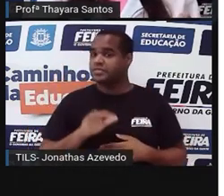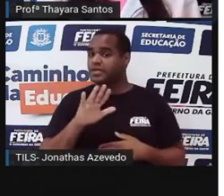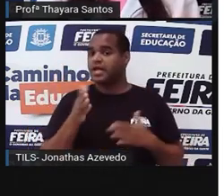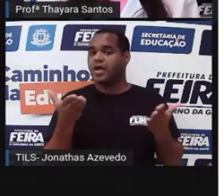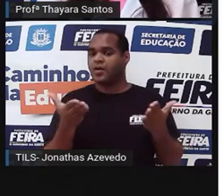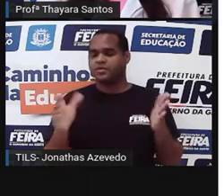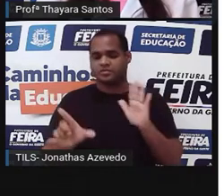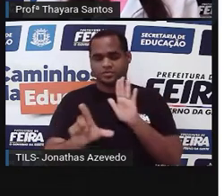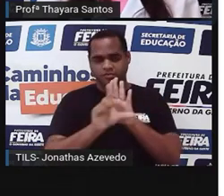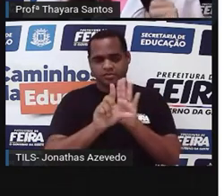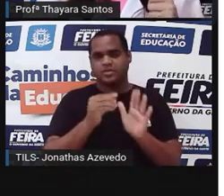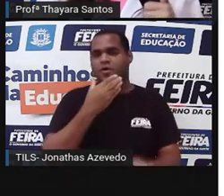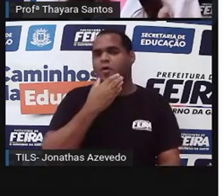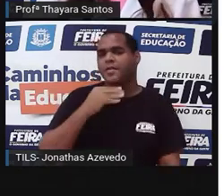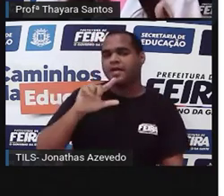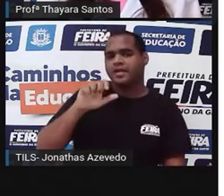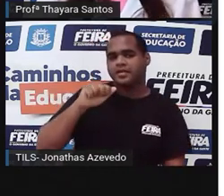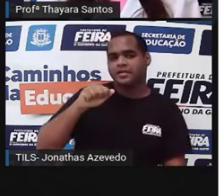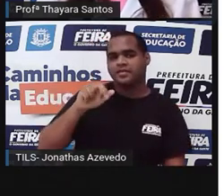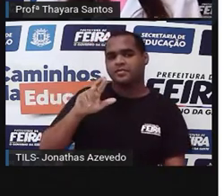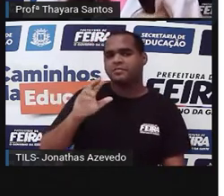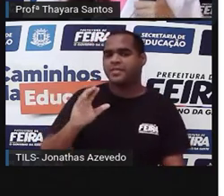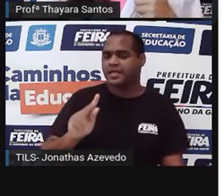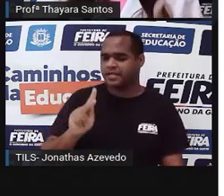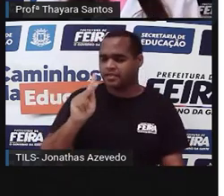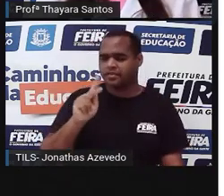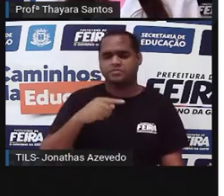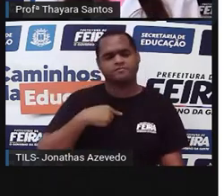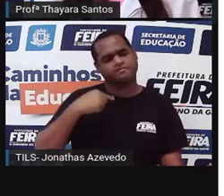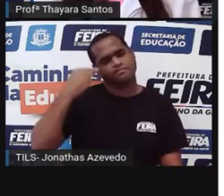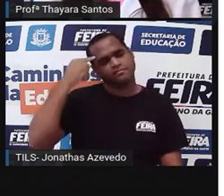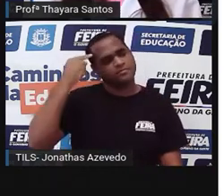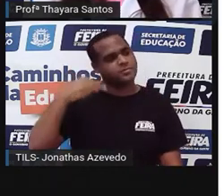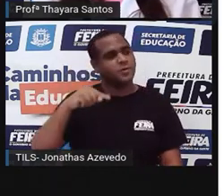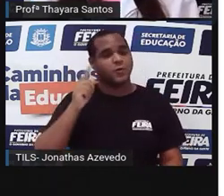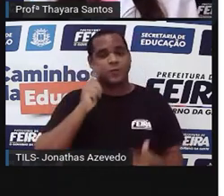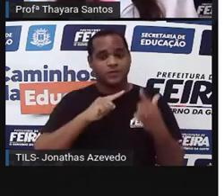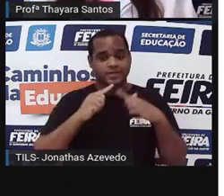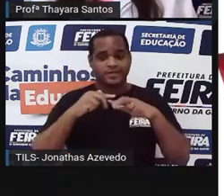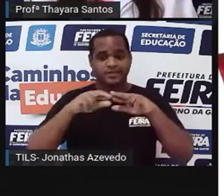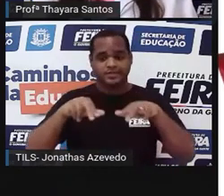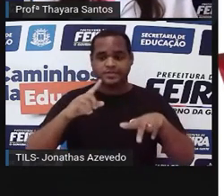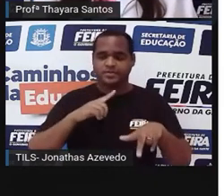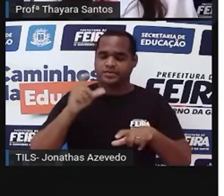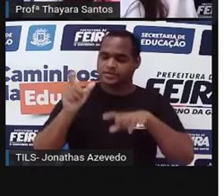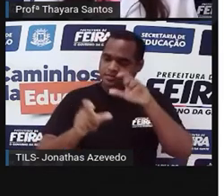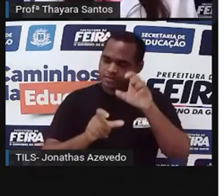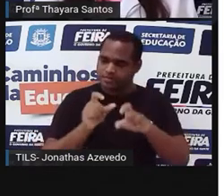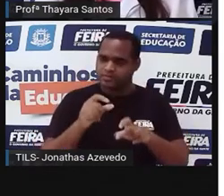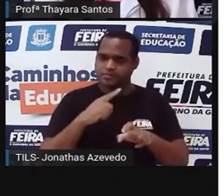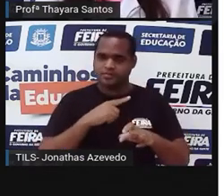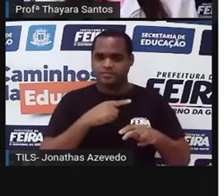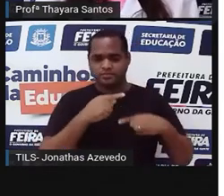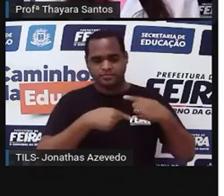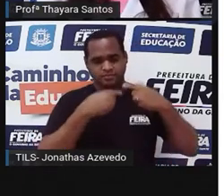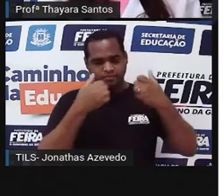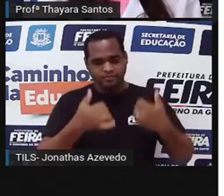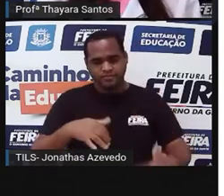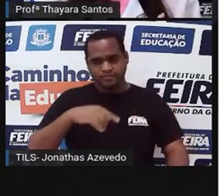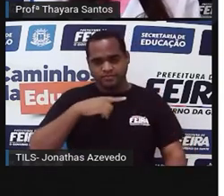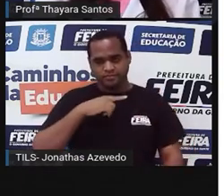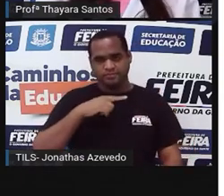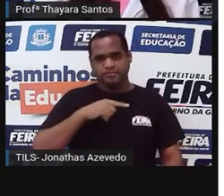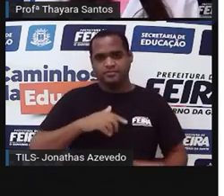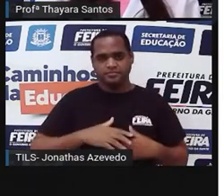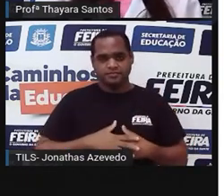outra lei de Lamarck dizia que a gente consegue passar as características para os nossos descendentes, né, que é